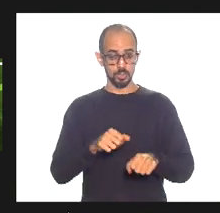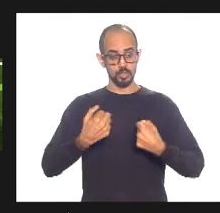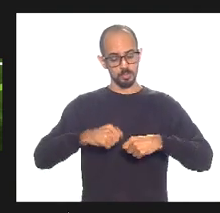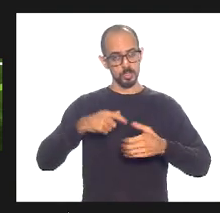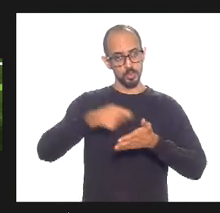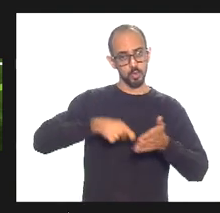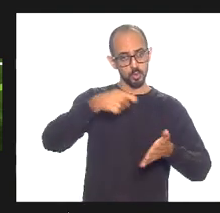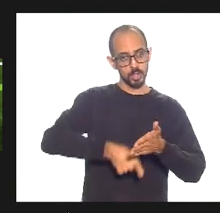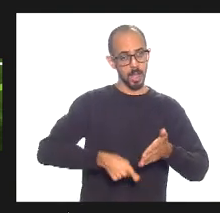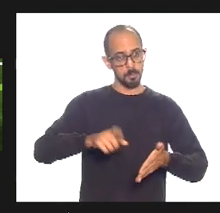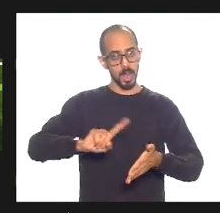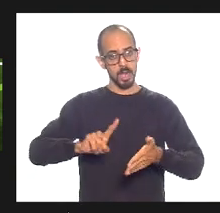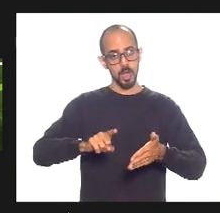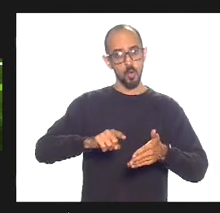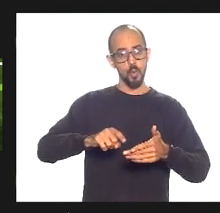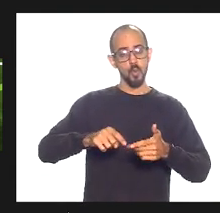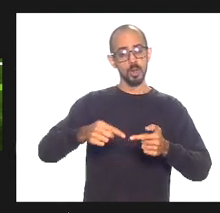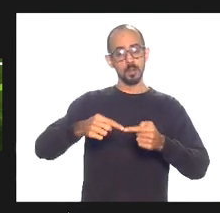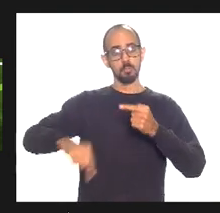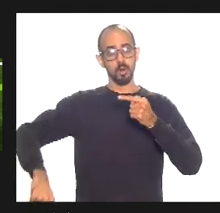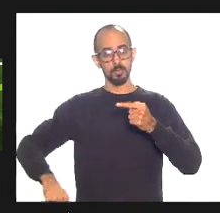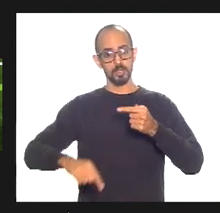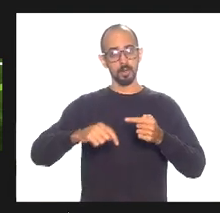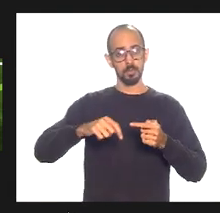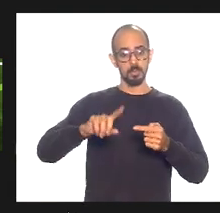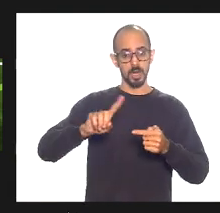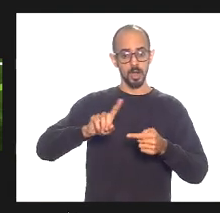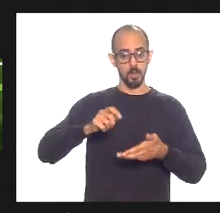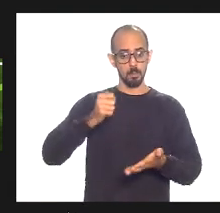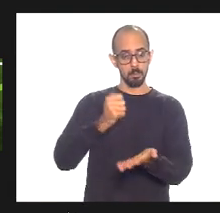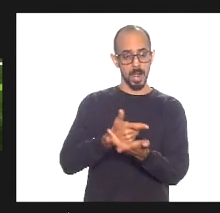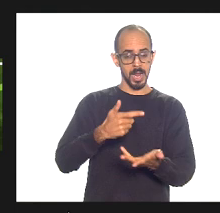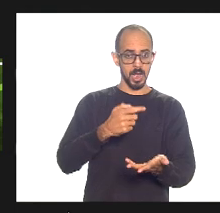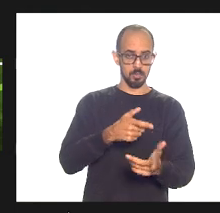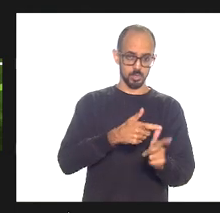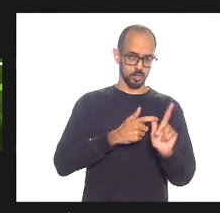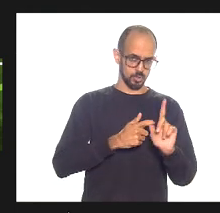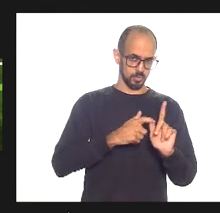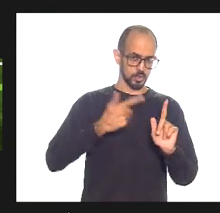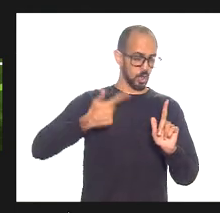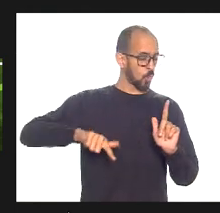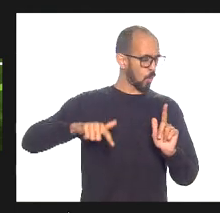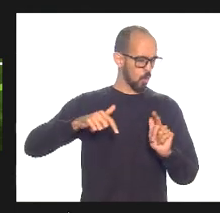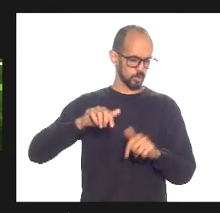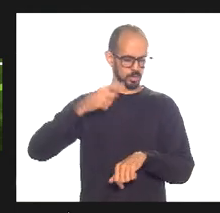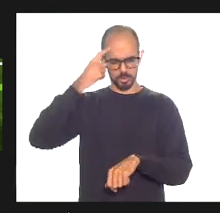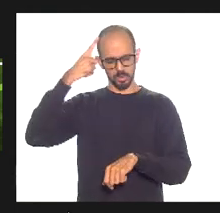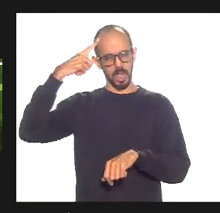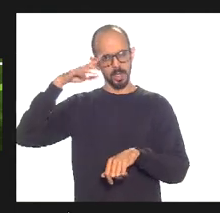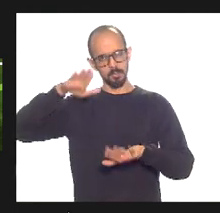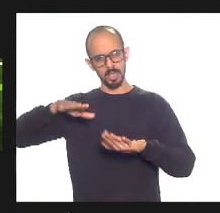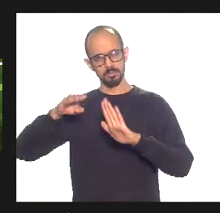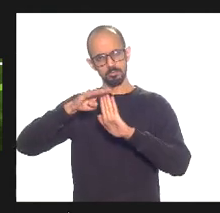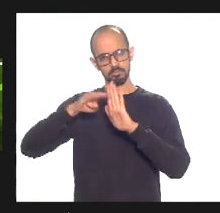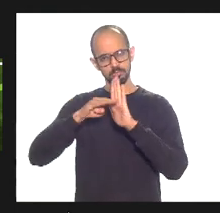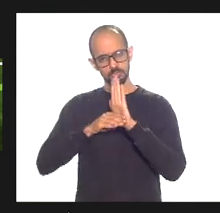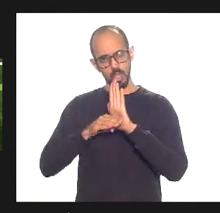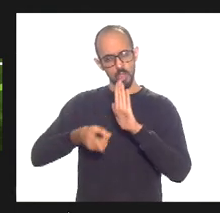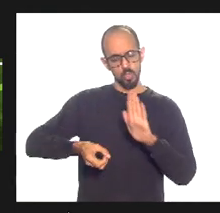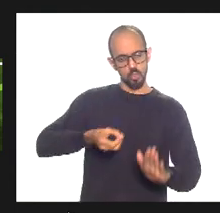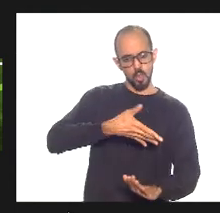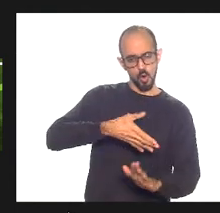nós temos que lutar politicamente para não pagarmos a dívida essa é uma luta política mas pelo novo regime aprovado no congresso